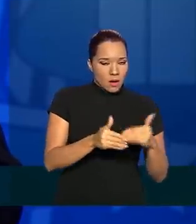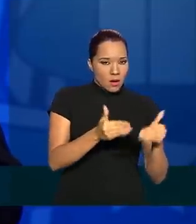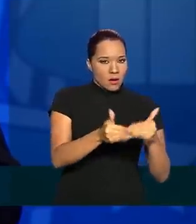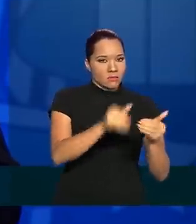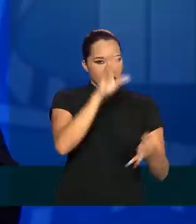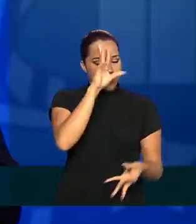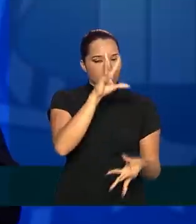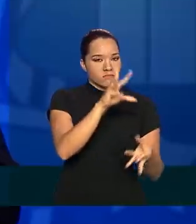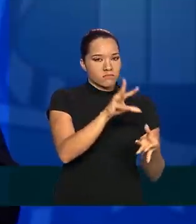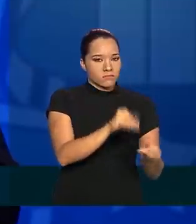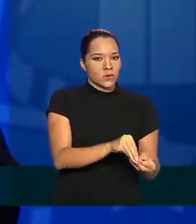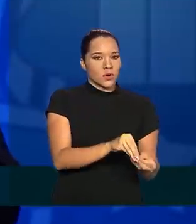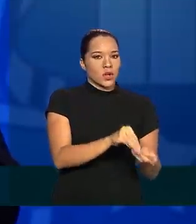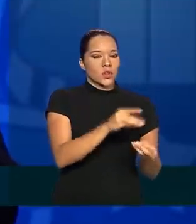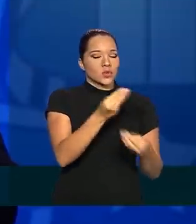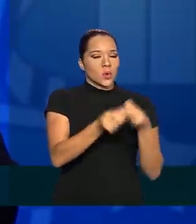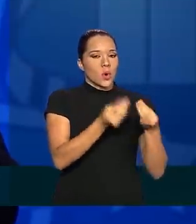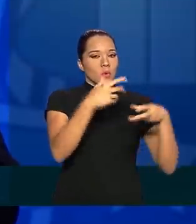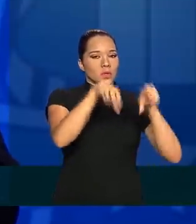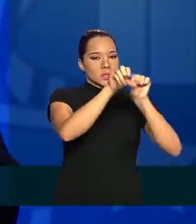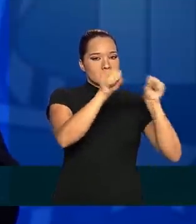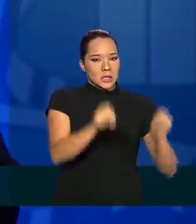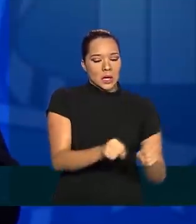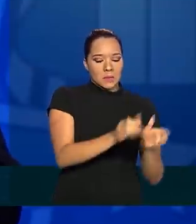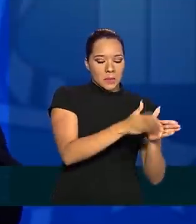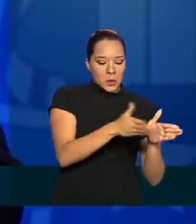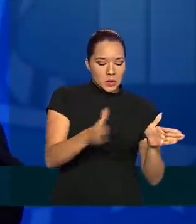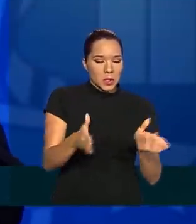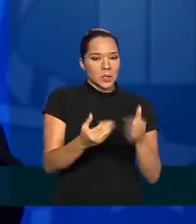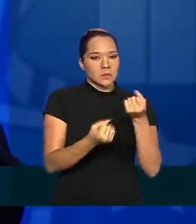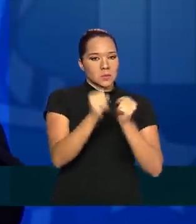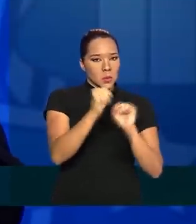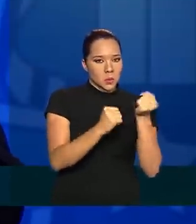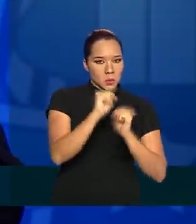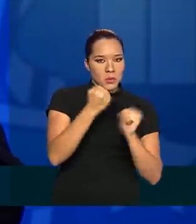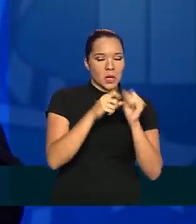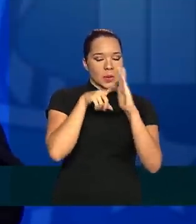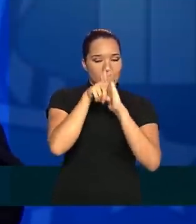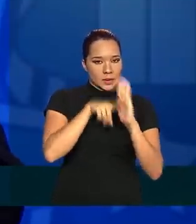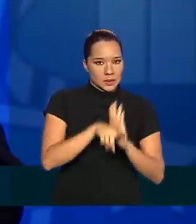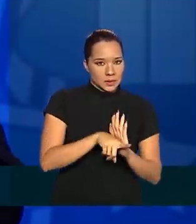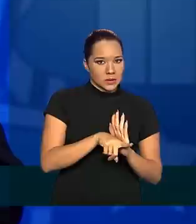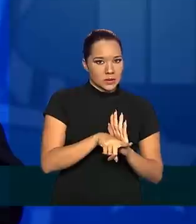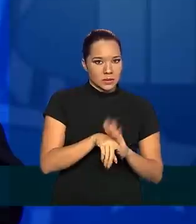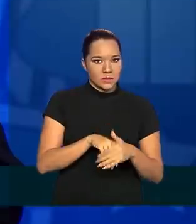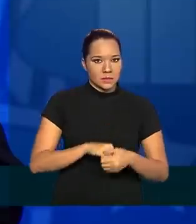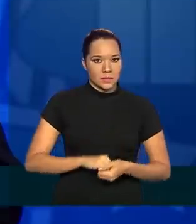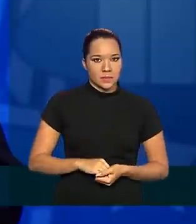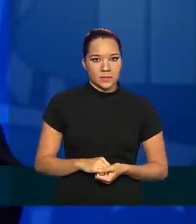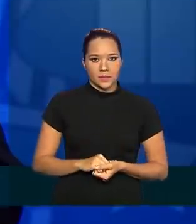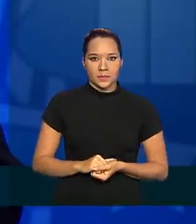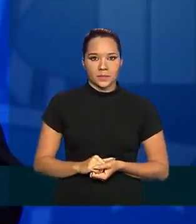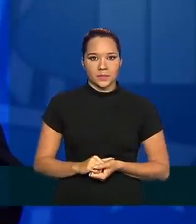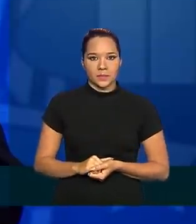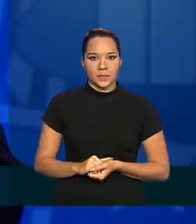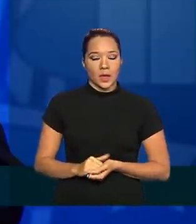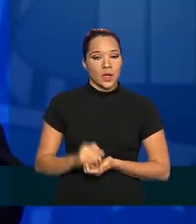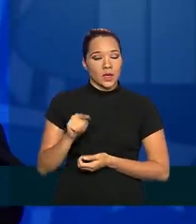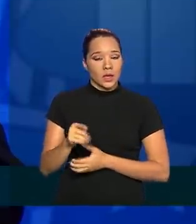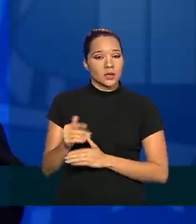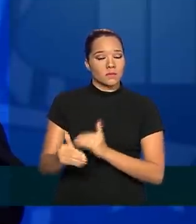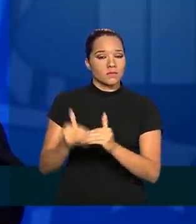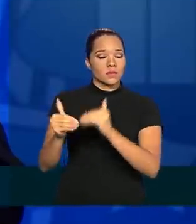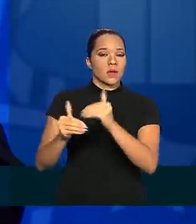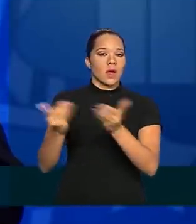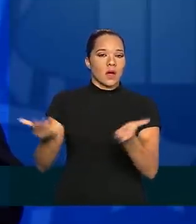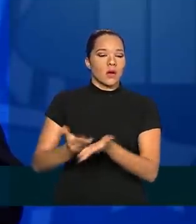entendimento do sistema, do processo de produção e da pesquisa. E esse passo agora